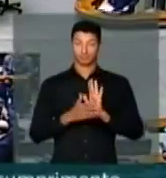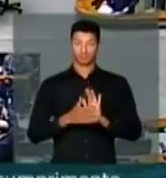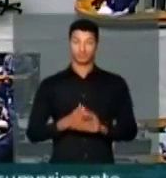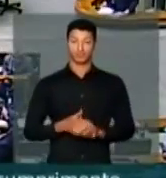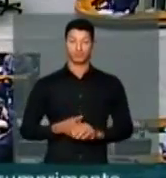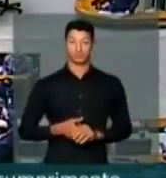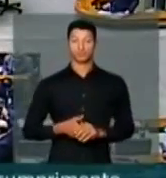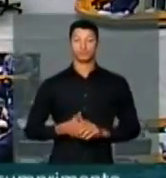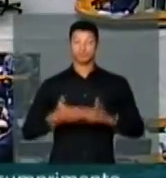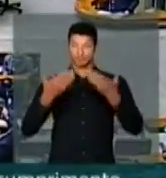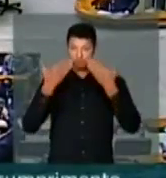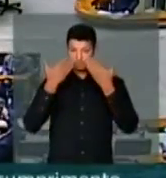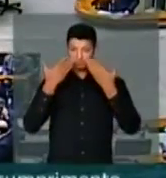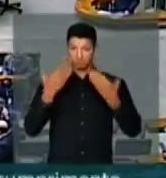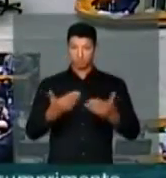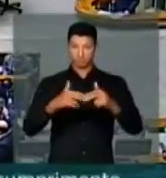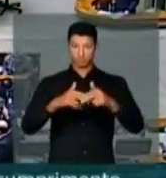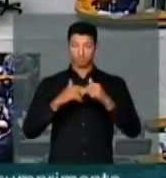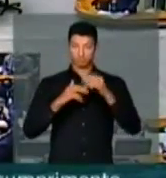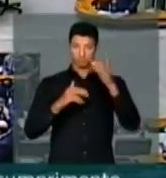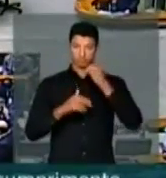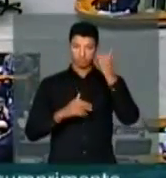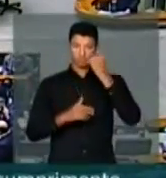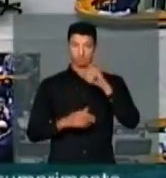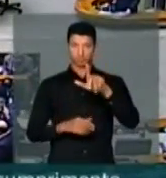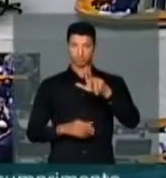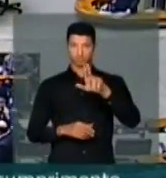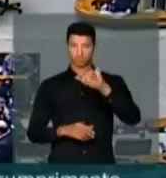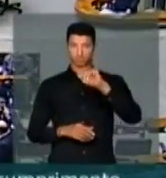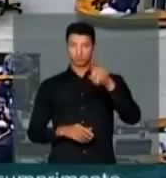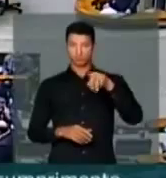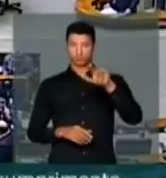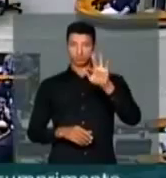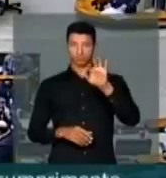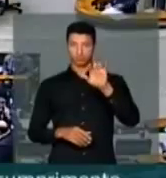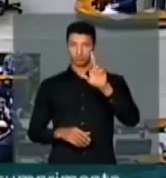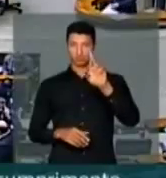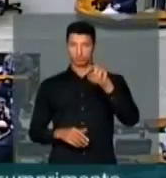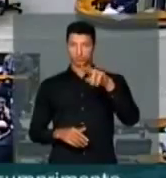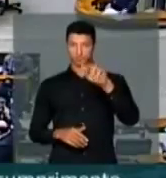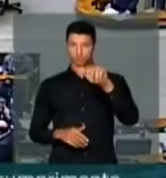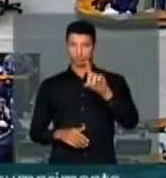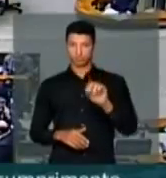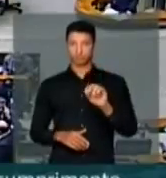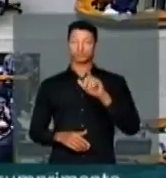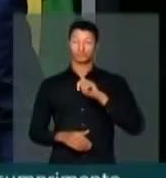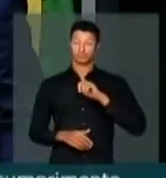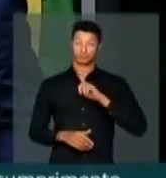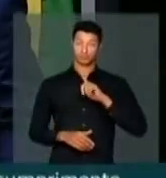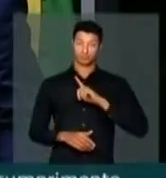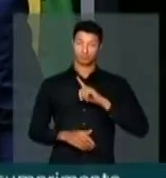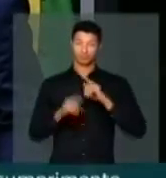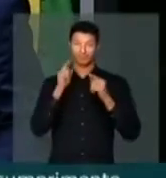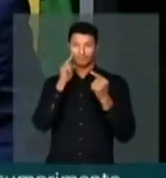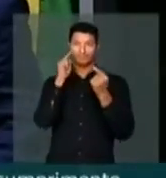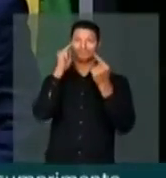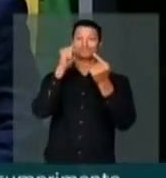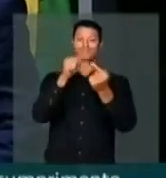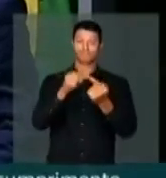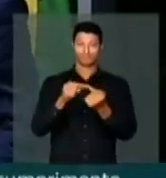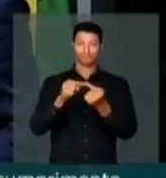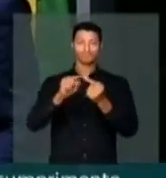apresentada pelo deputado Luiz Fernando, ela tem um objetivo